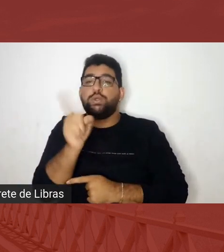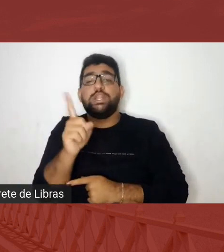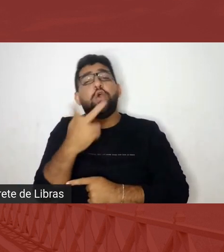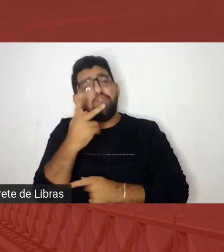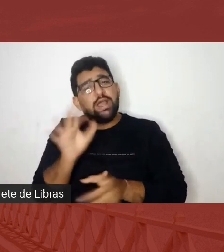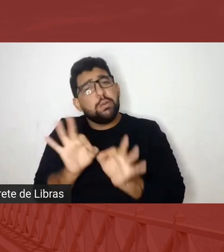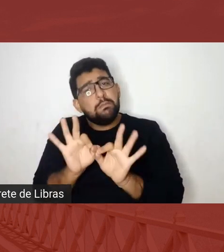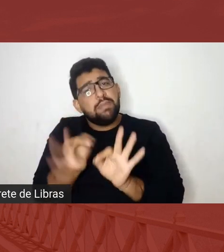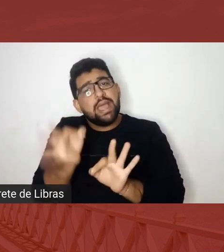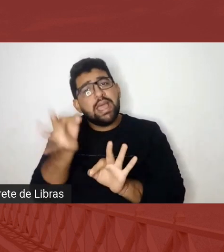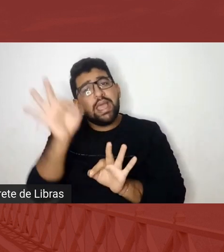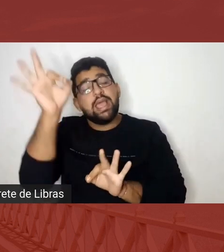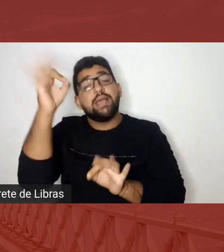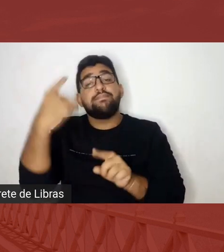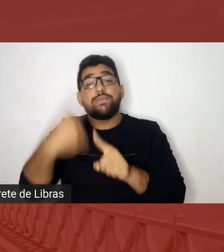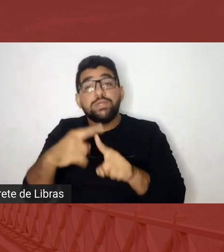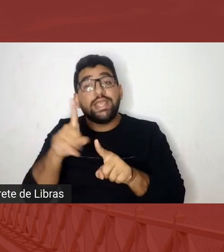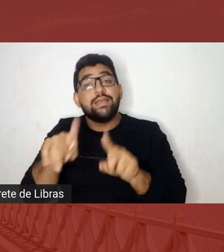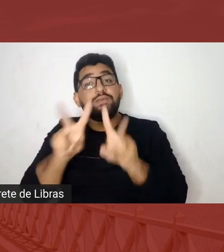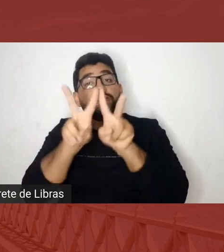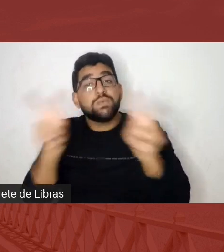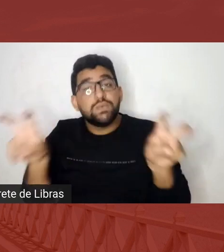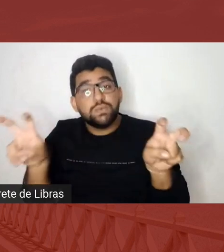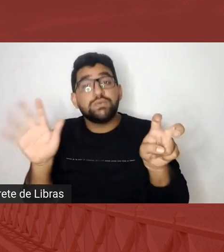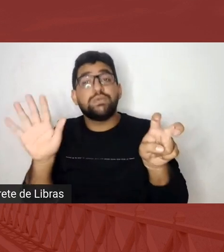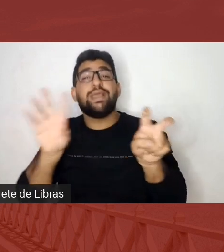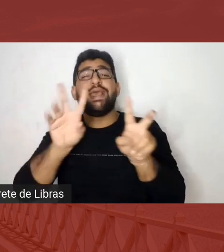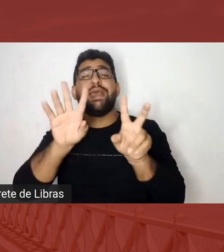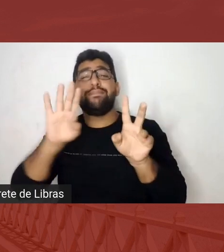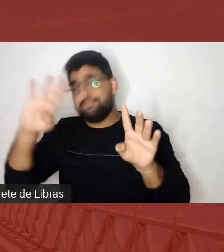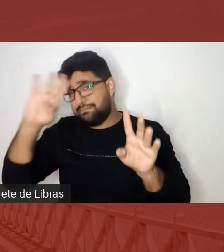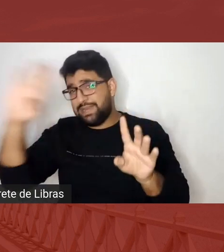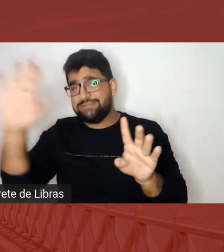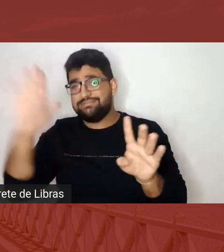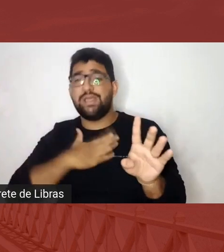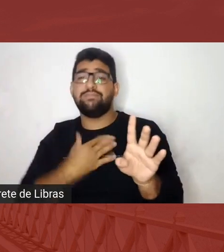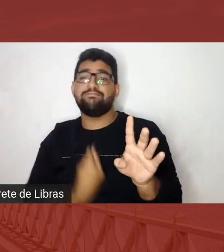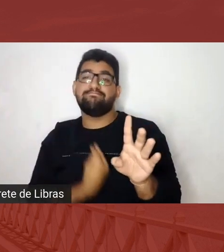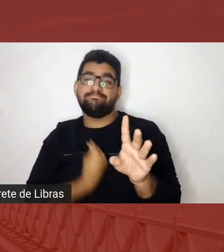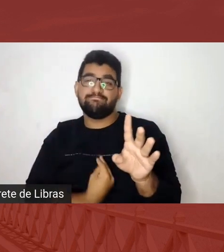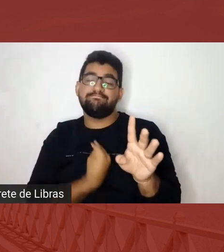ele é o tema principal da minha existência